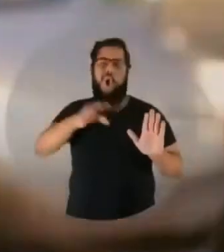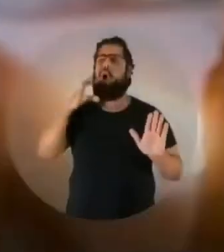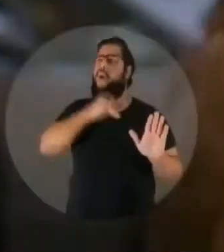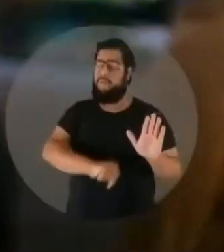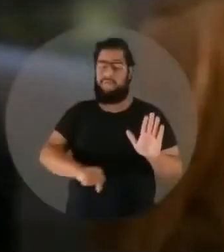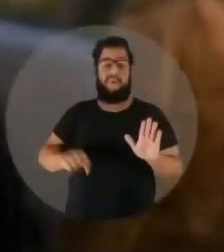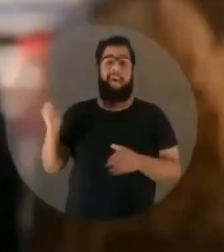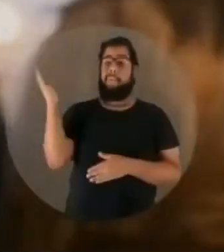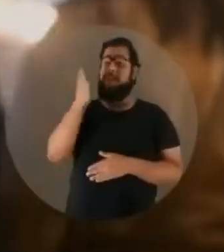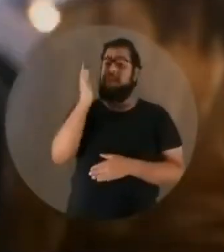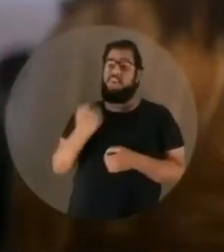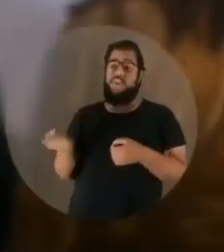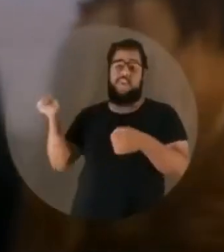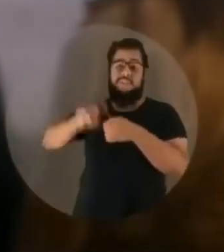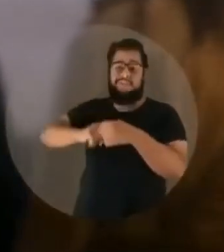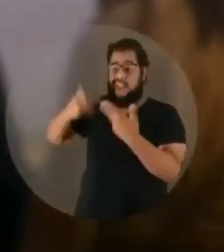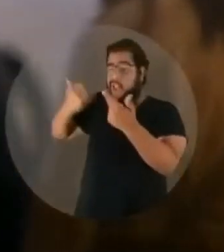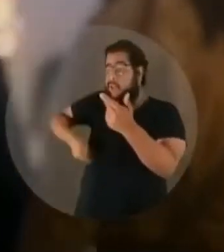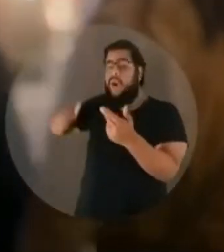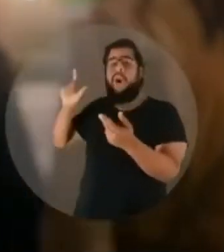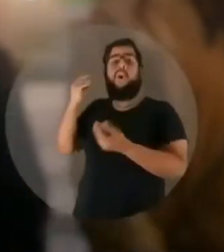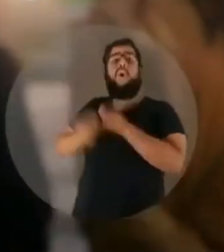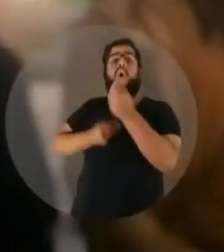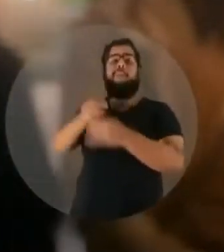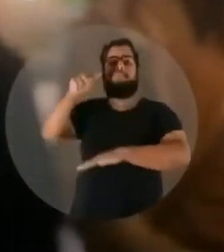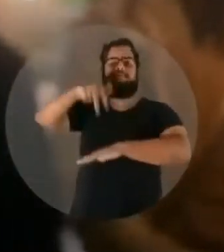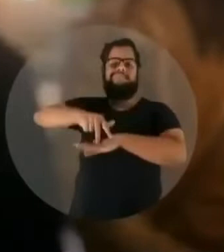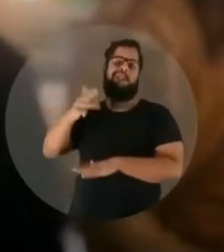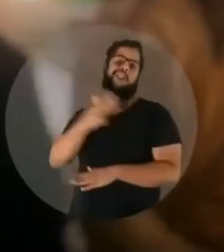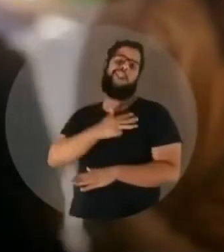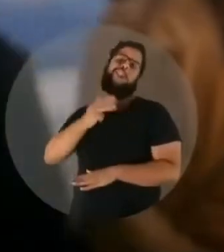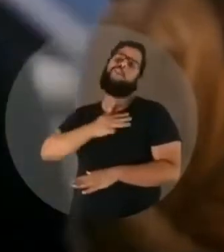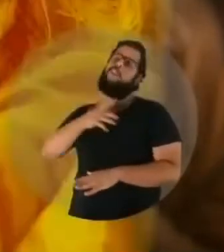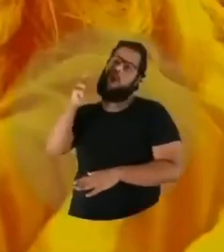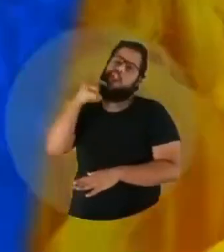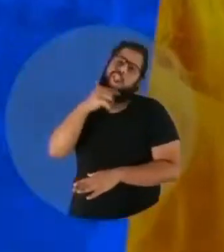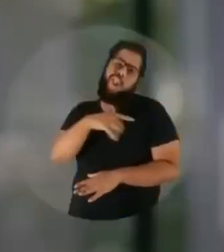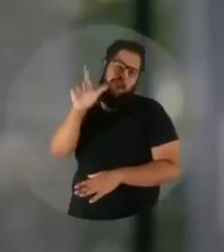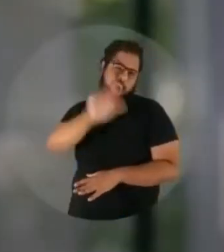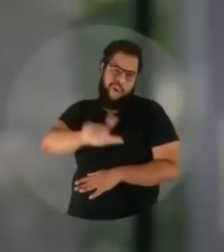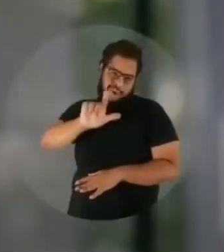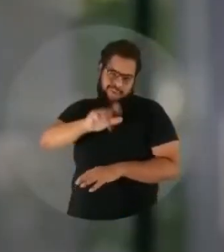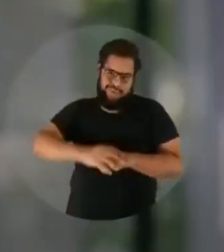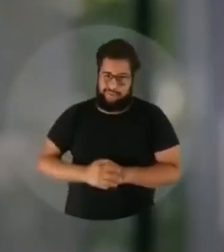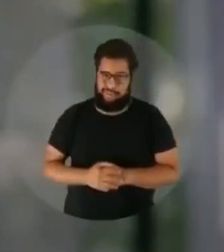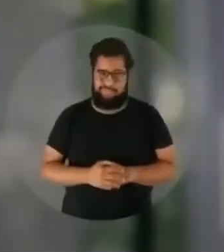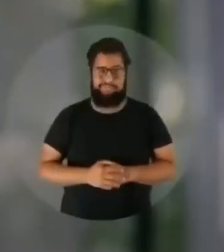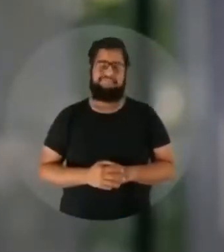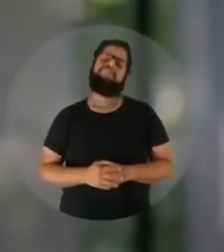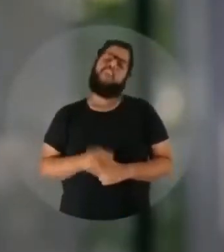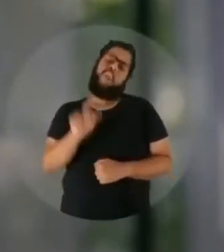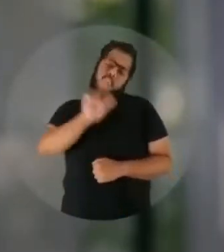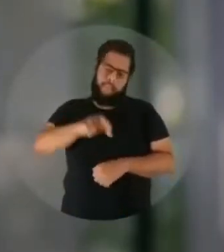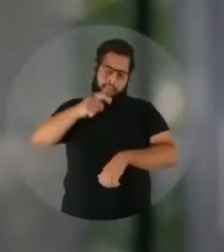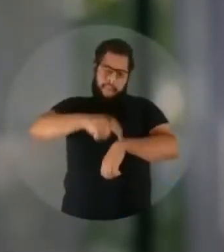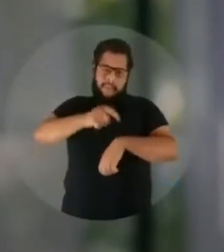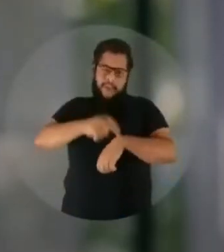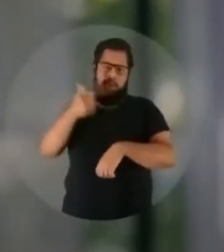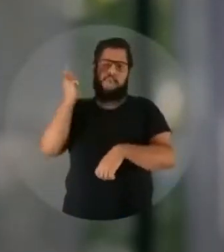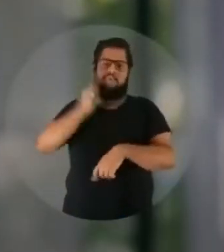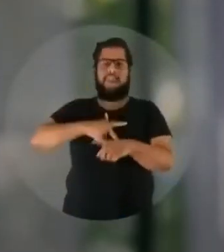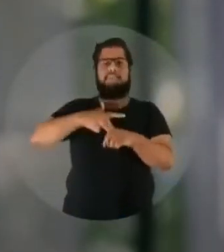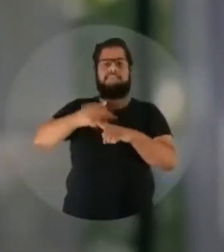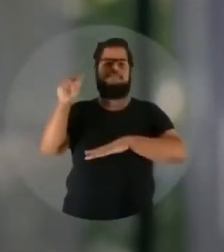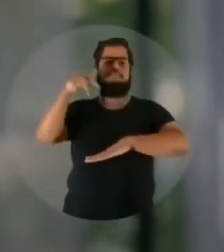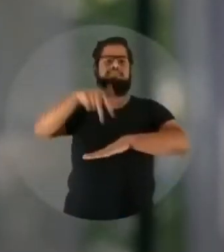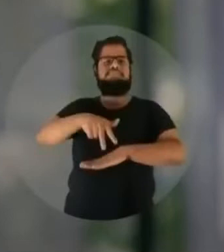vai voltar a ser o que era antes. O único presidente que tem condições para isso é o Lula, sem dúvida. Na hora que você ganha as eleições, você